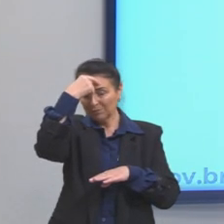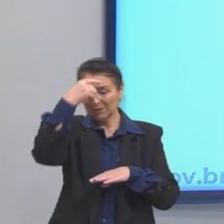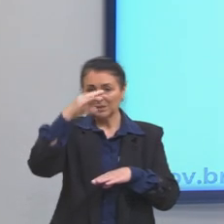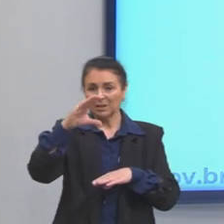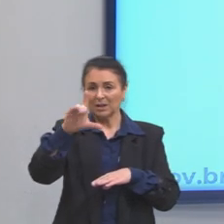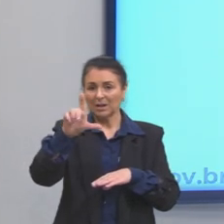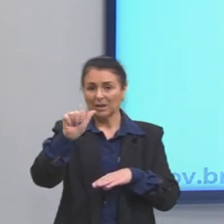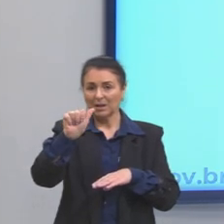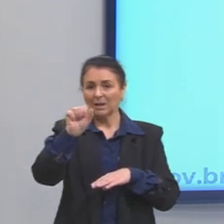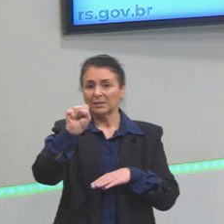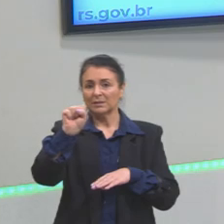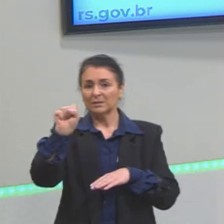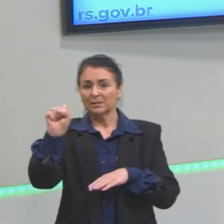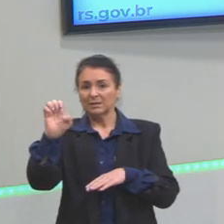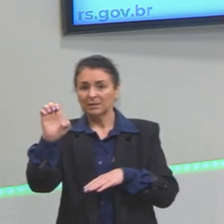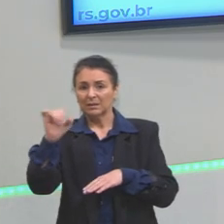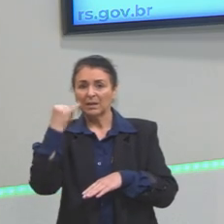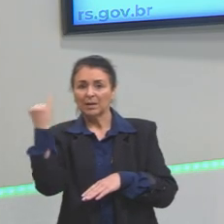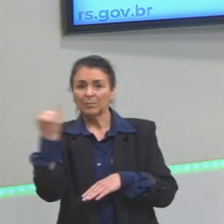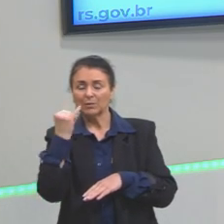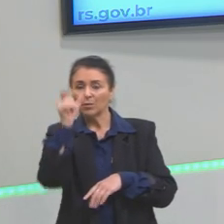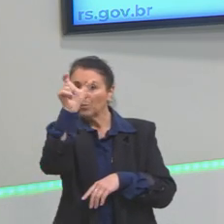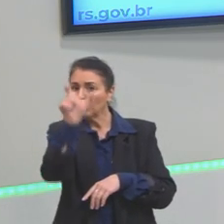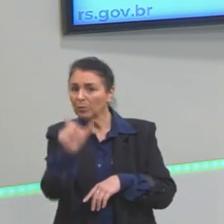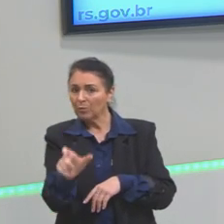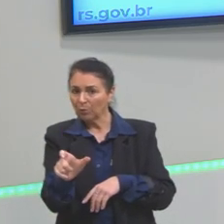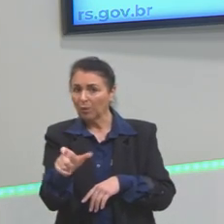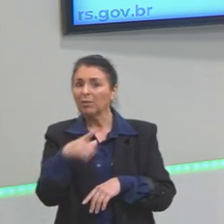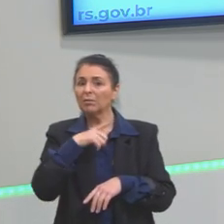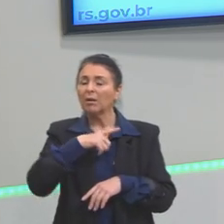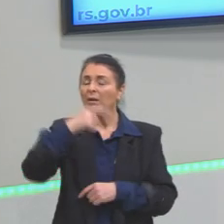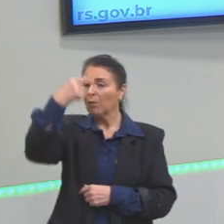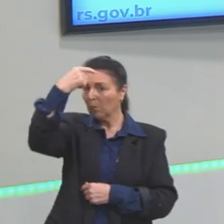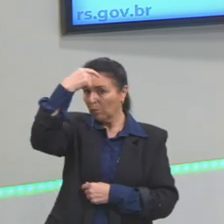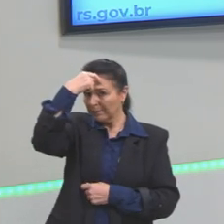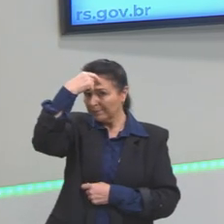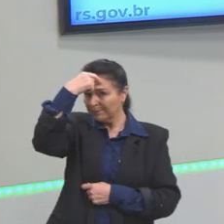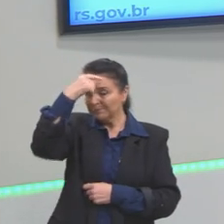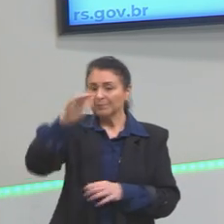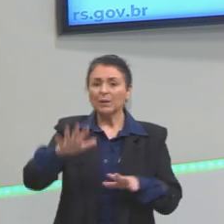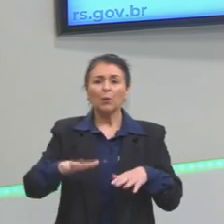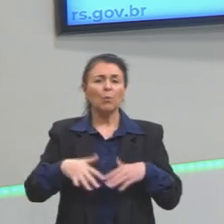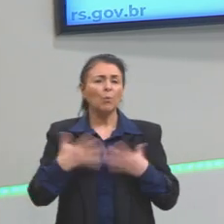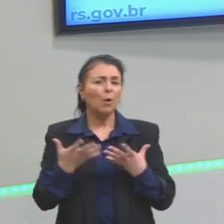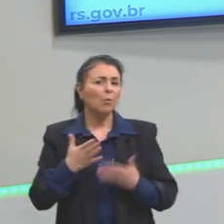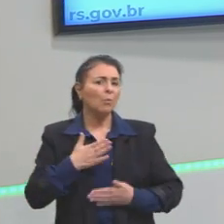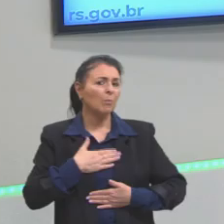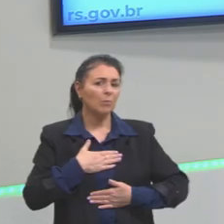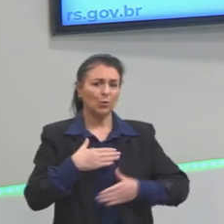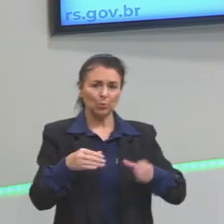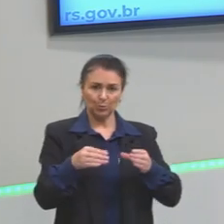é importante que a pessoa tome consciência em que classe ela está.